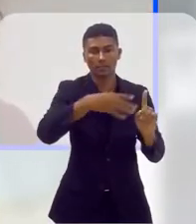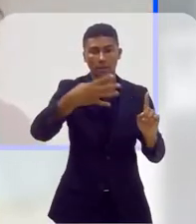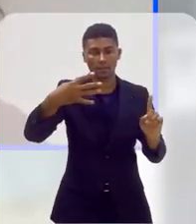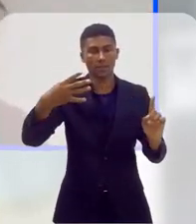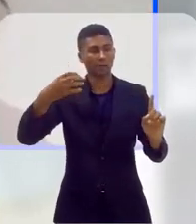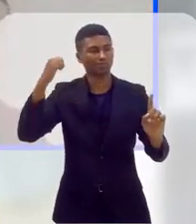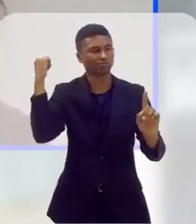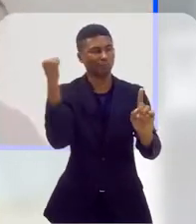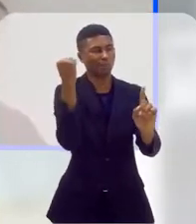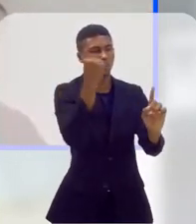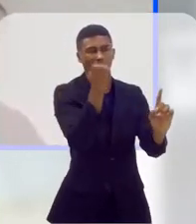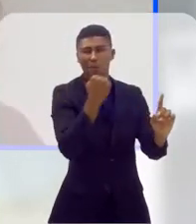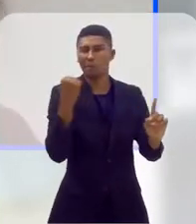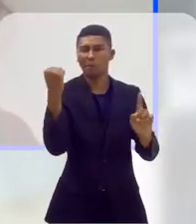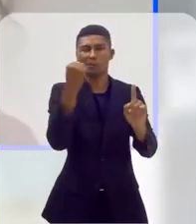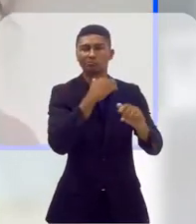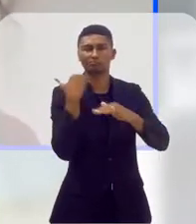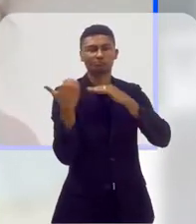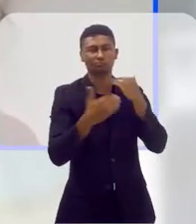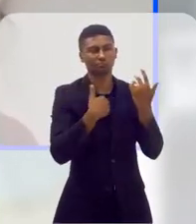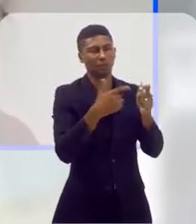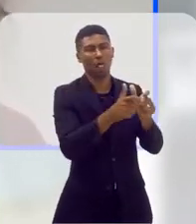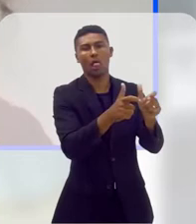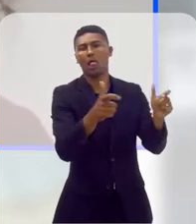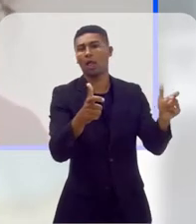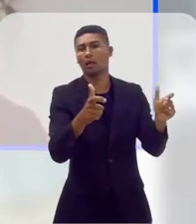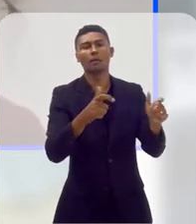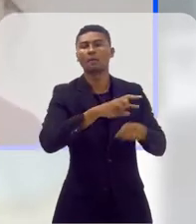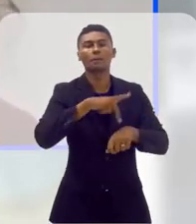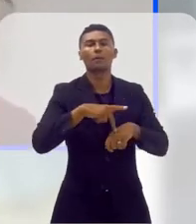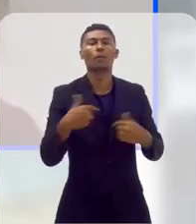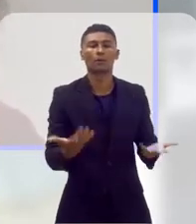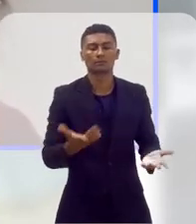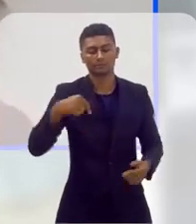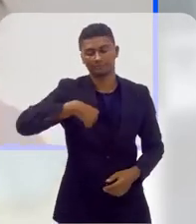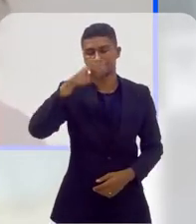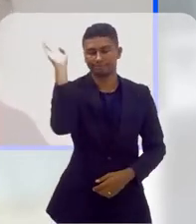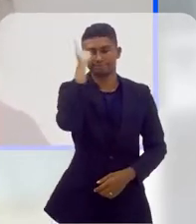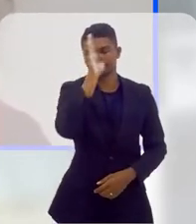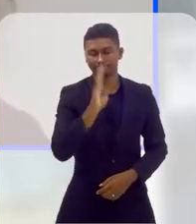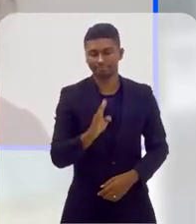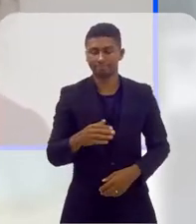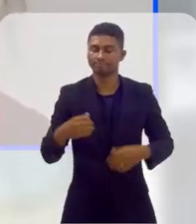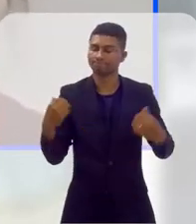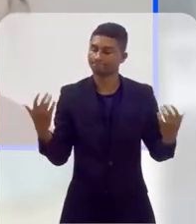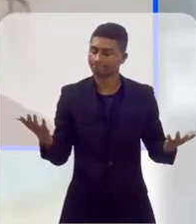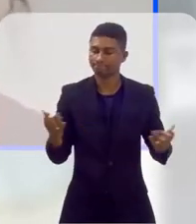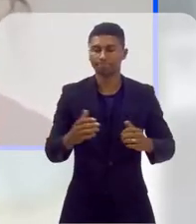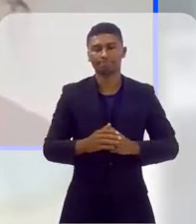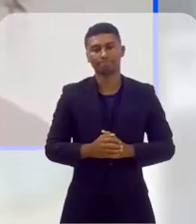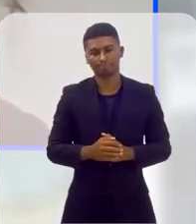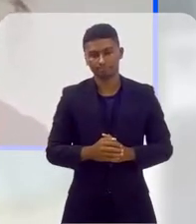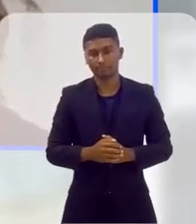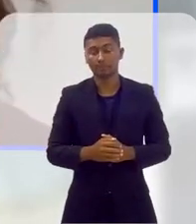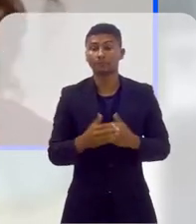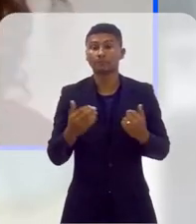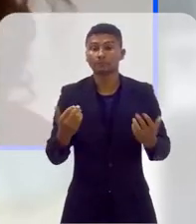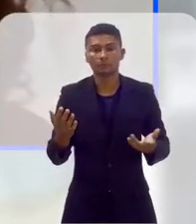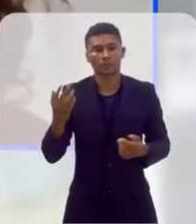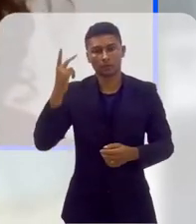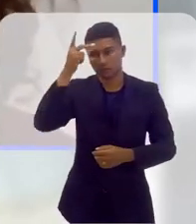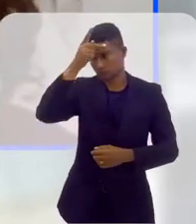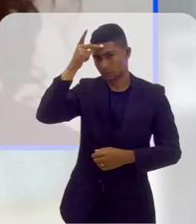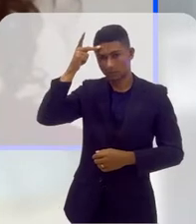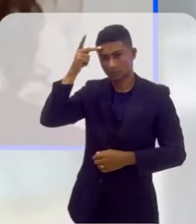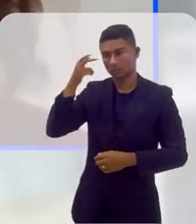as questões de violência, elas são muito proeminentes, né? E elas passam por todas e todas, né? Desde as